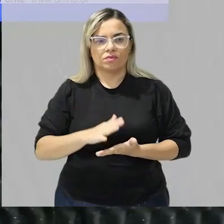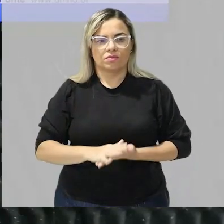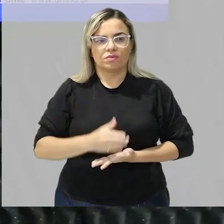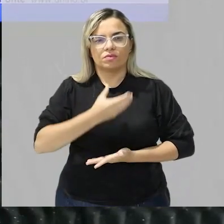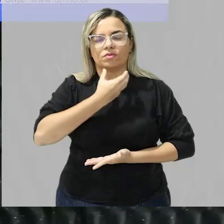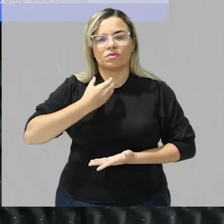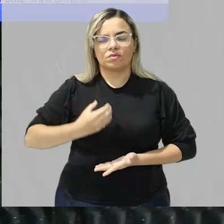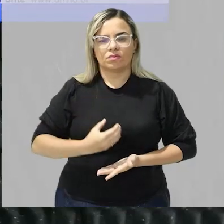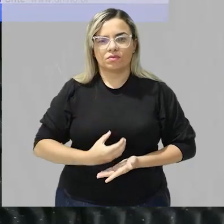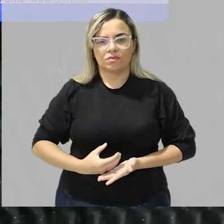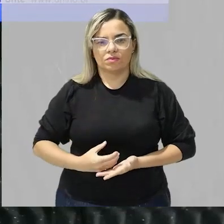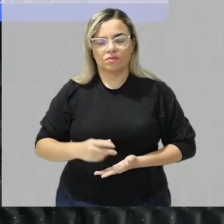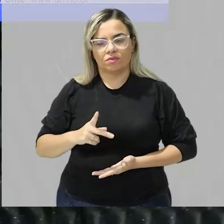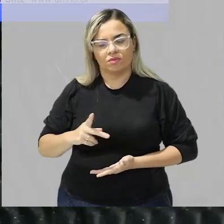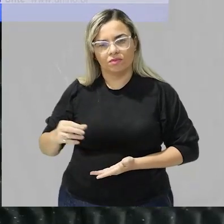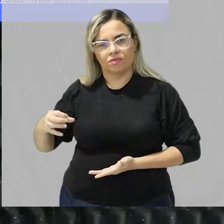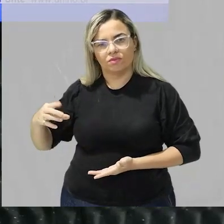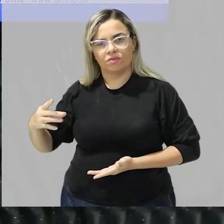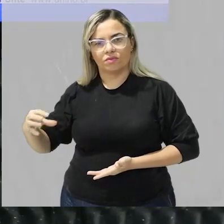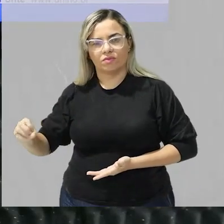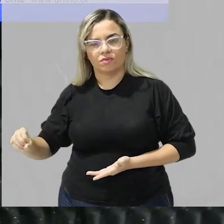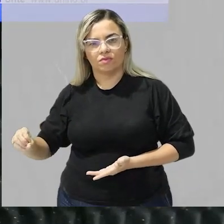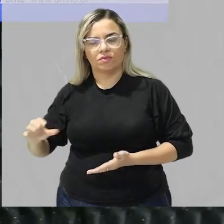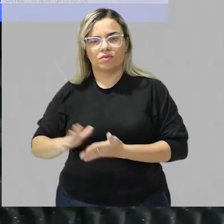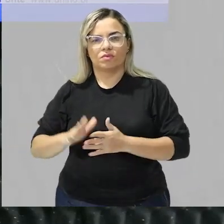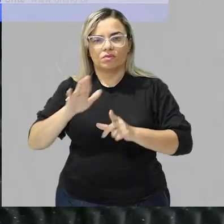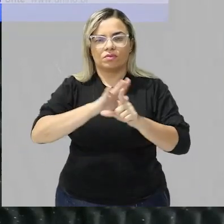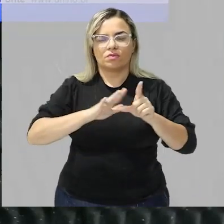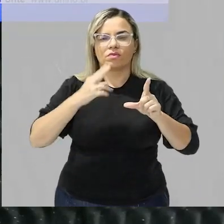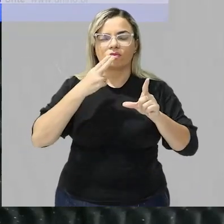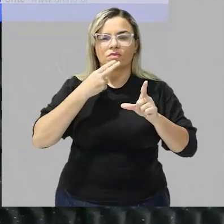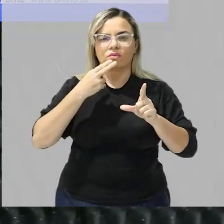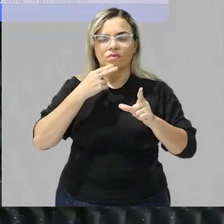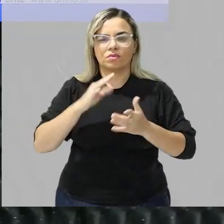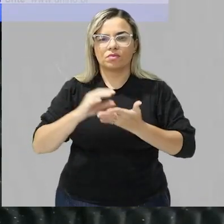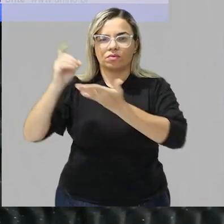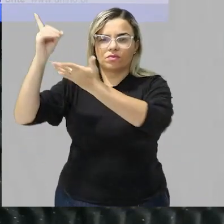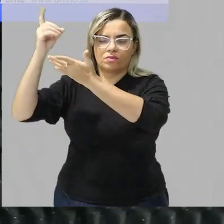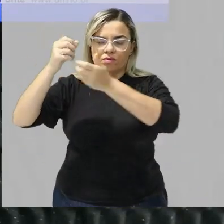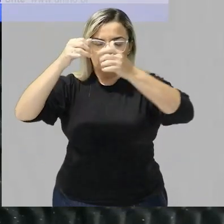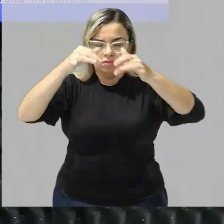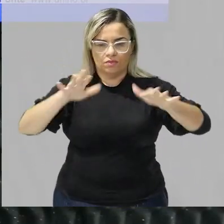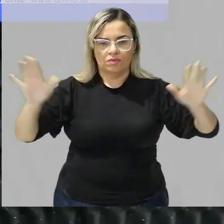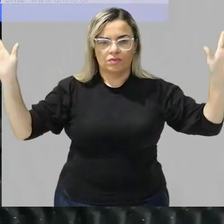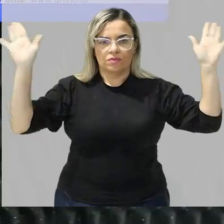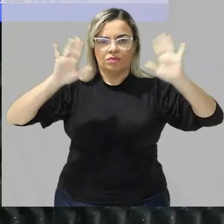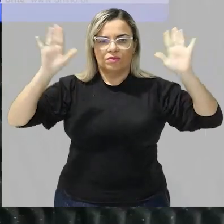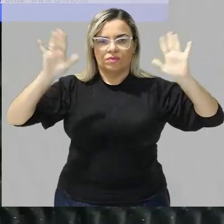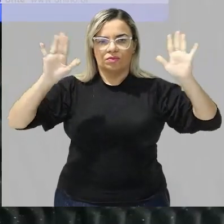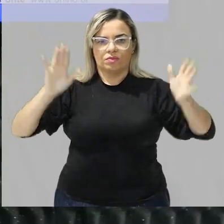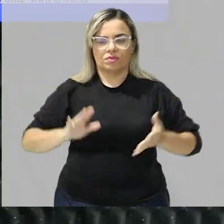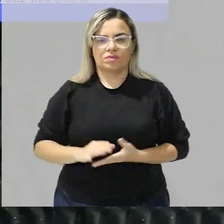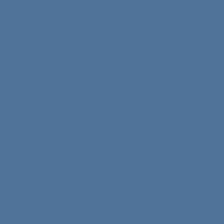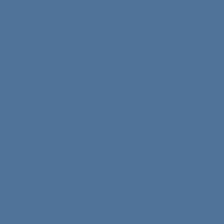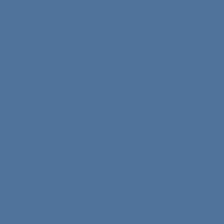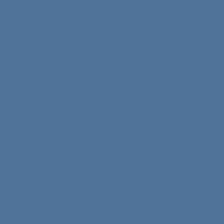digestório eu sou o professor Celso Almeida da plataforma Gonçalves Dias fiquem com Deus até mais tchau tchau